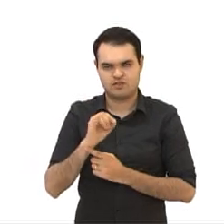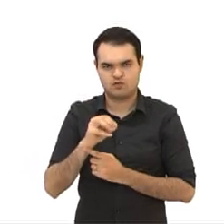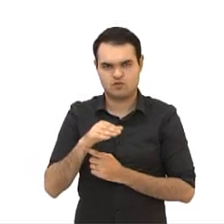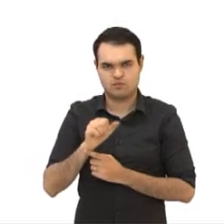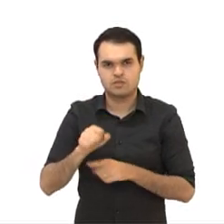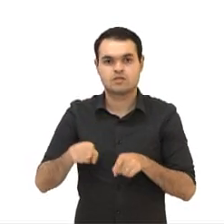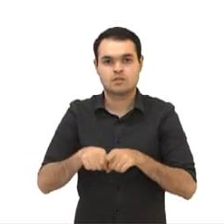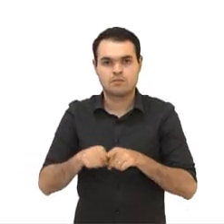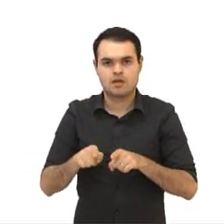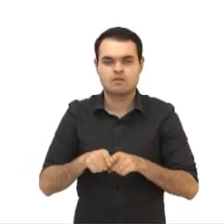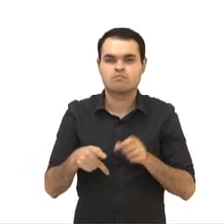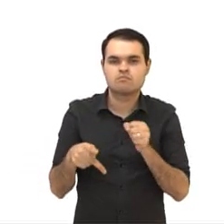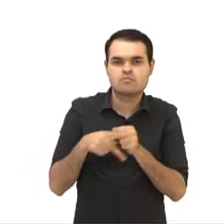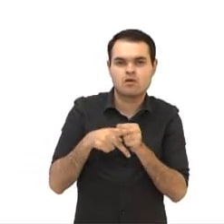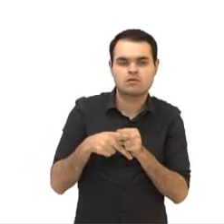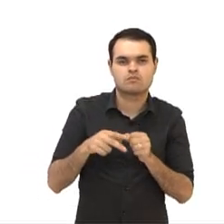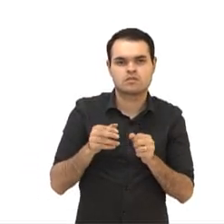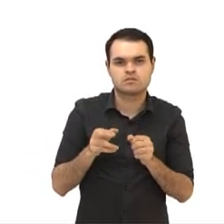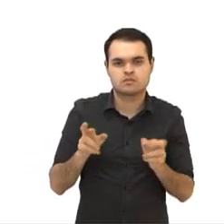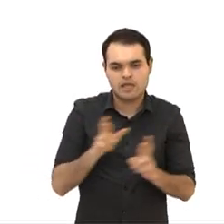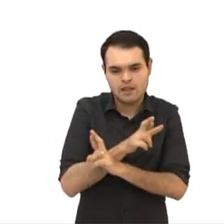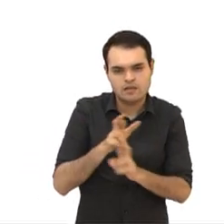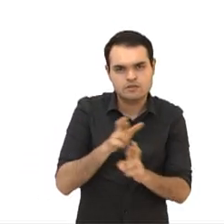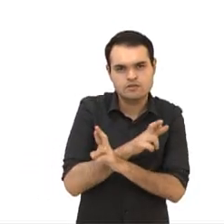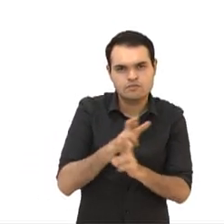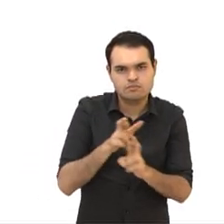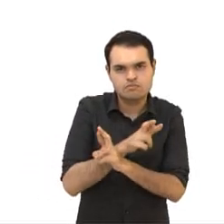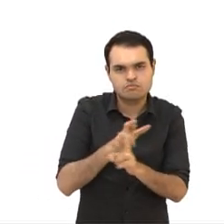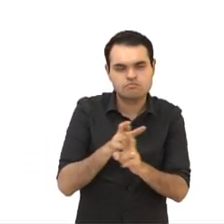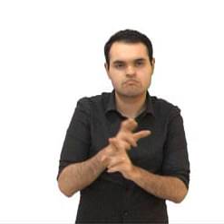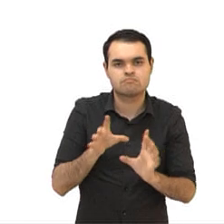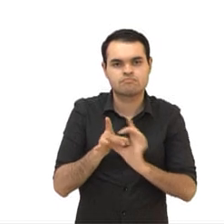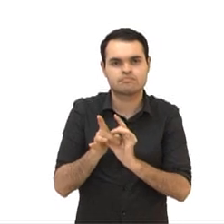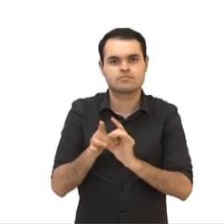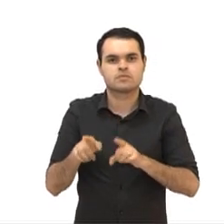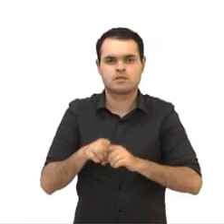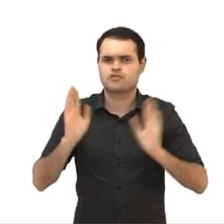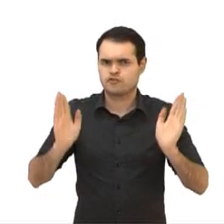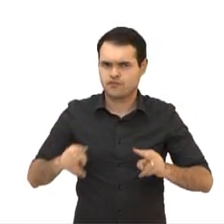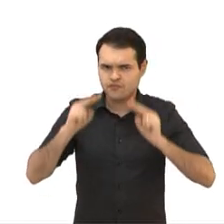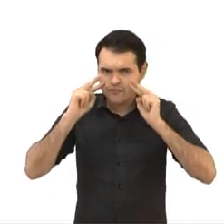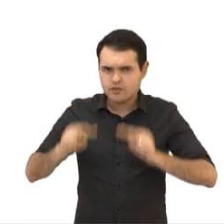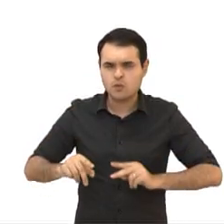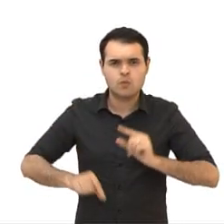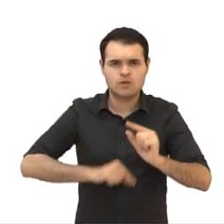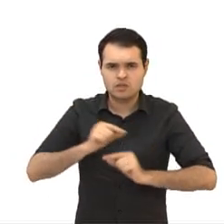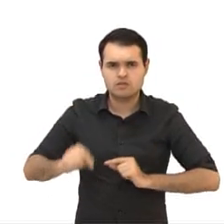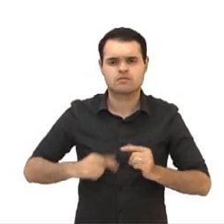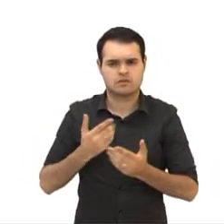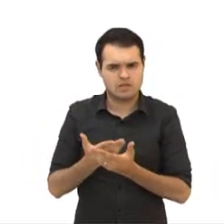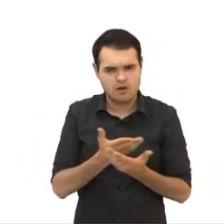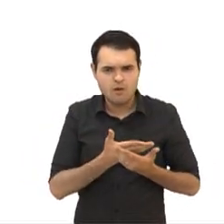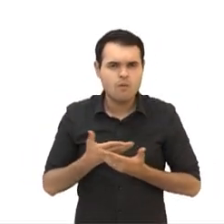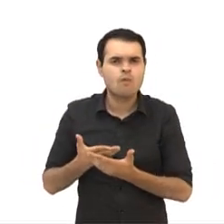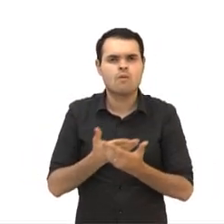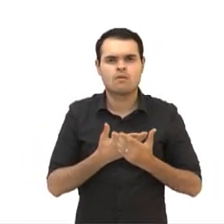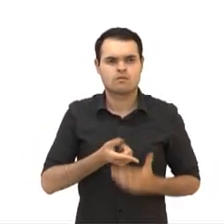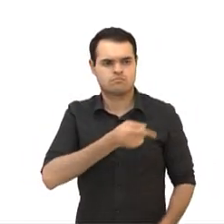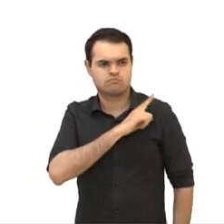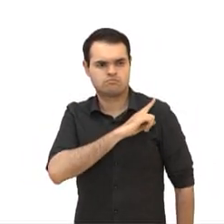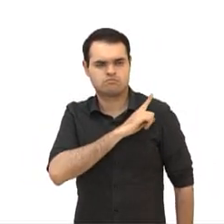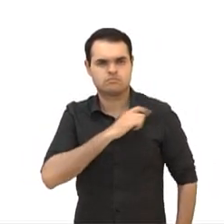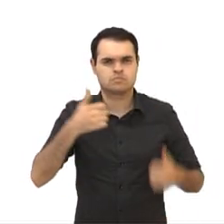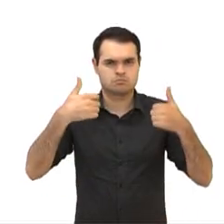trabalhar os pronomes relativos. Que, além de tudo, a gente já viu... Eu, principalmente, já fiz algumas aulas com o pessoal da primeira